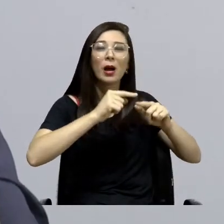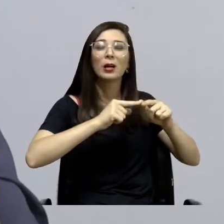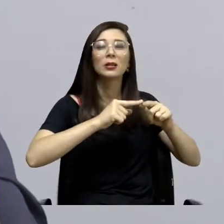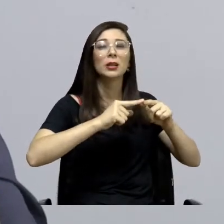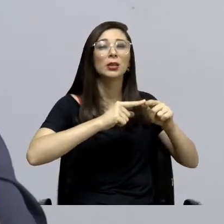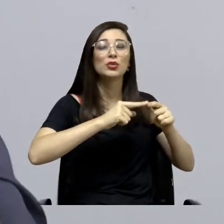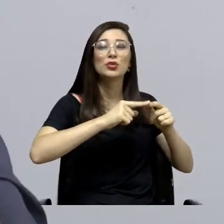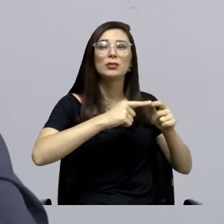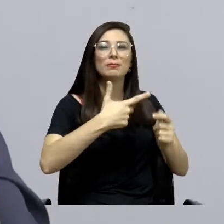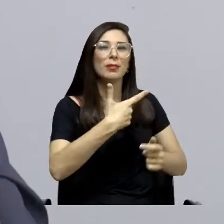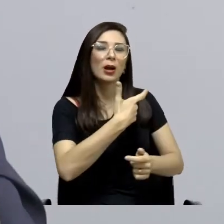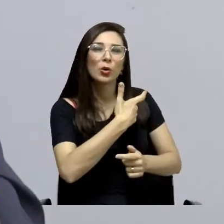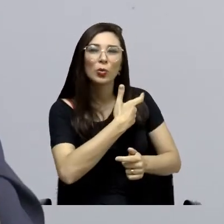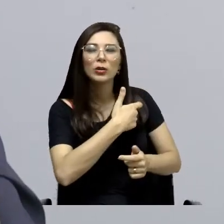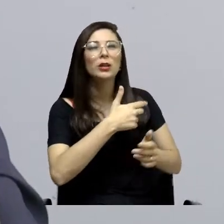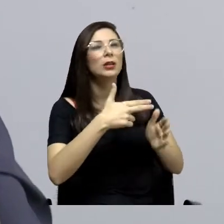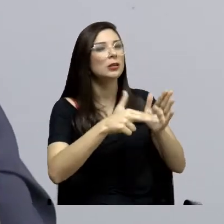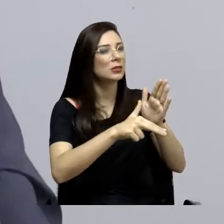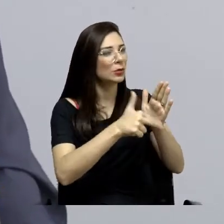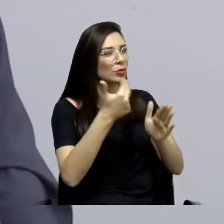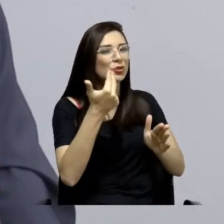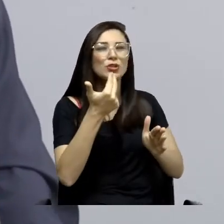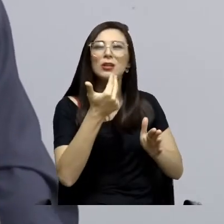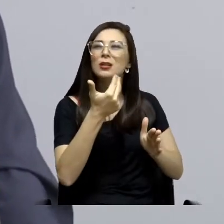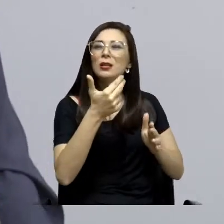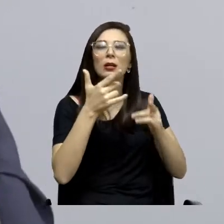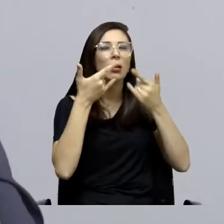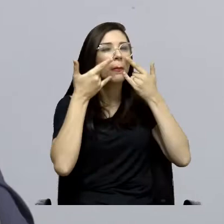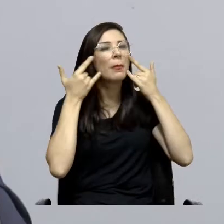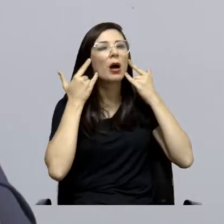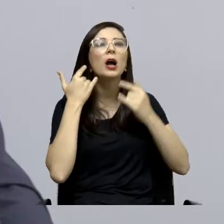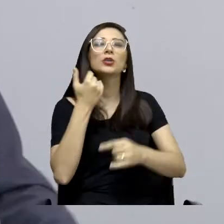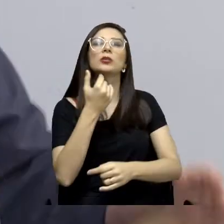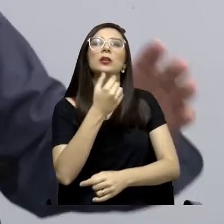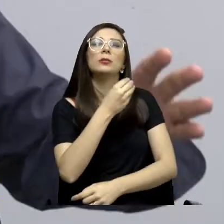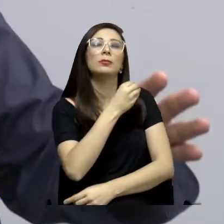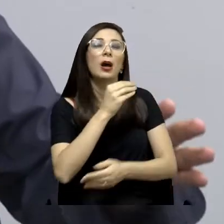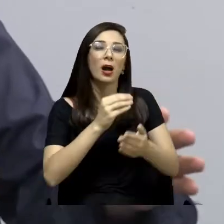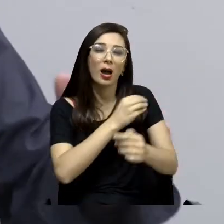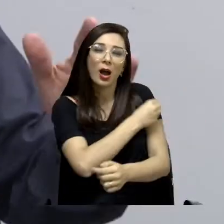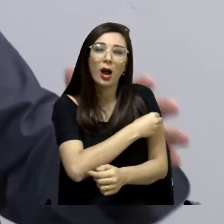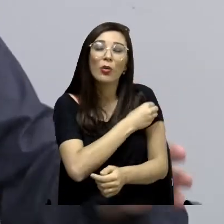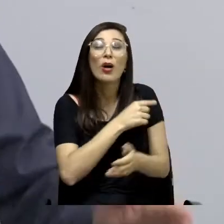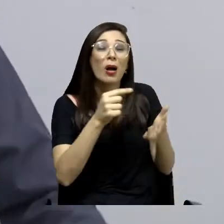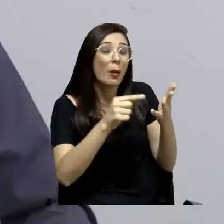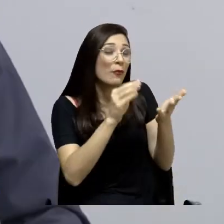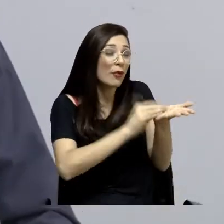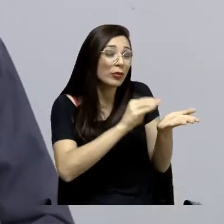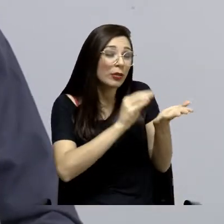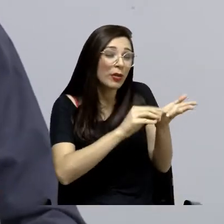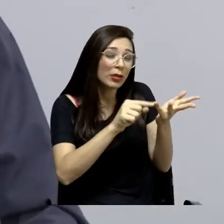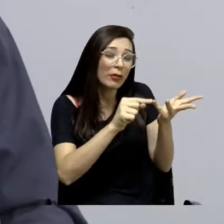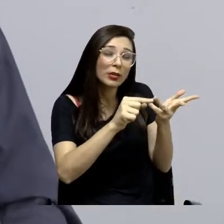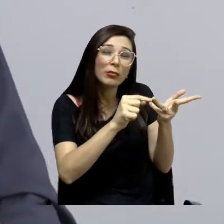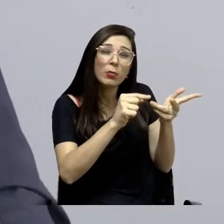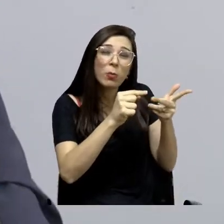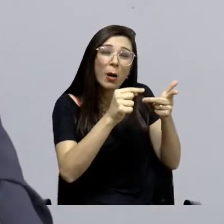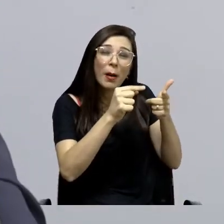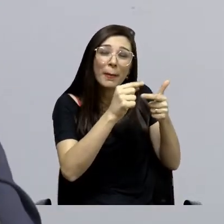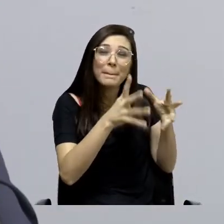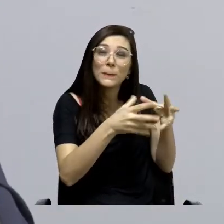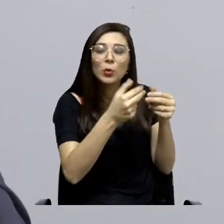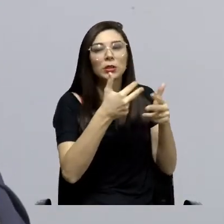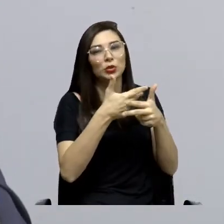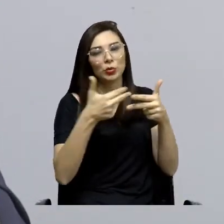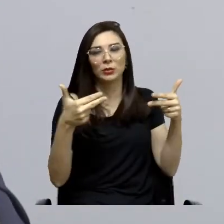insumo para fazer operações, então assim, está bem delicado o hospital, o hospital está